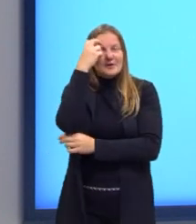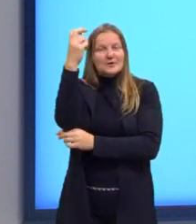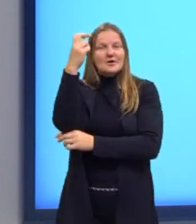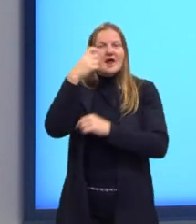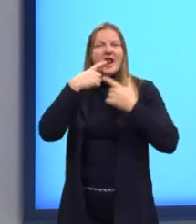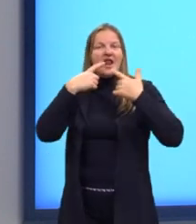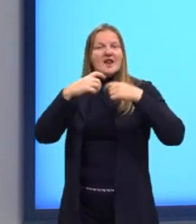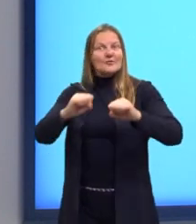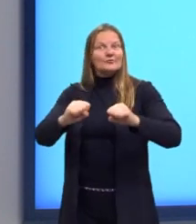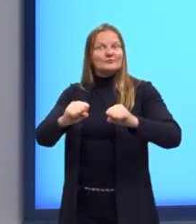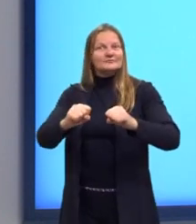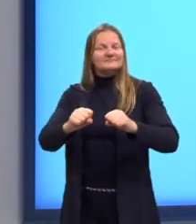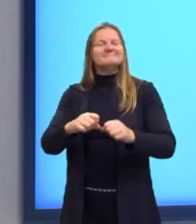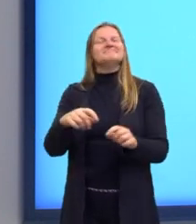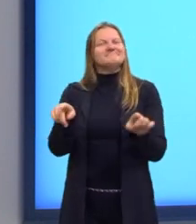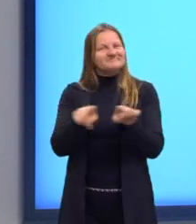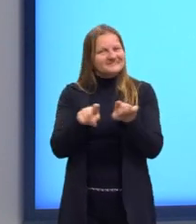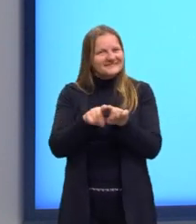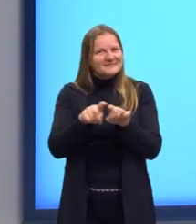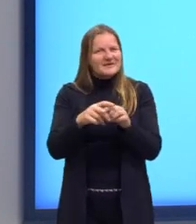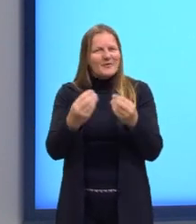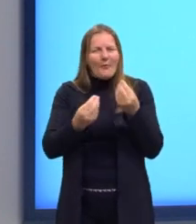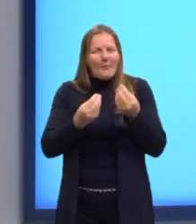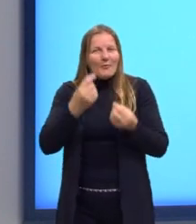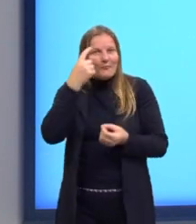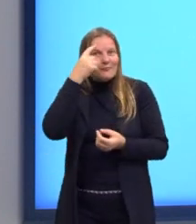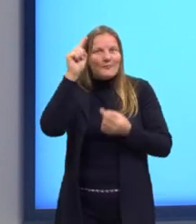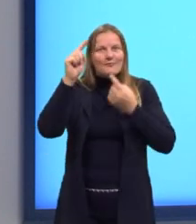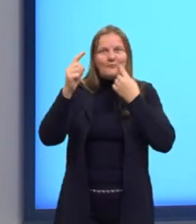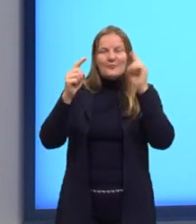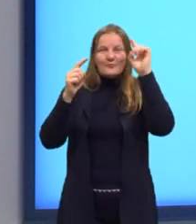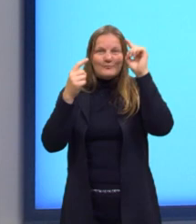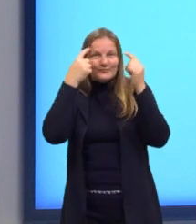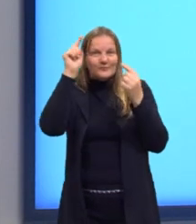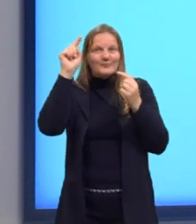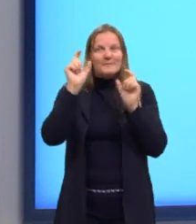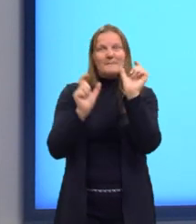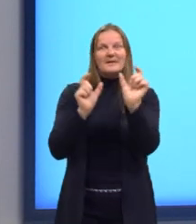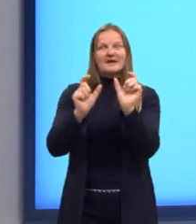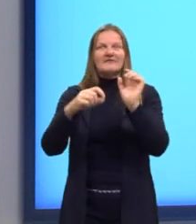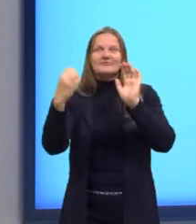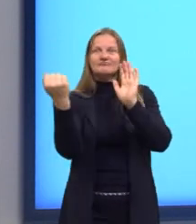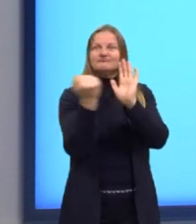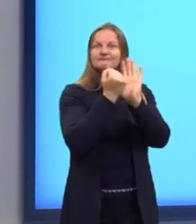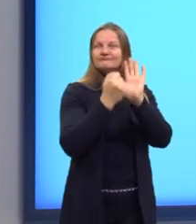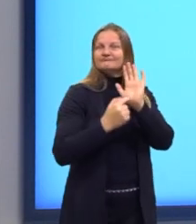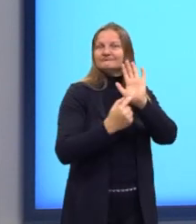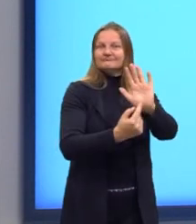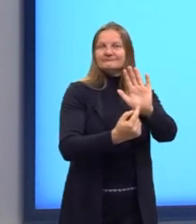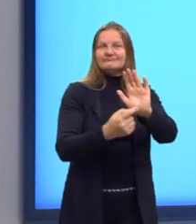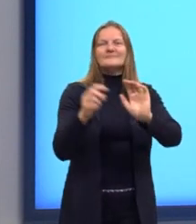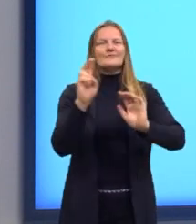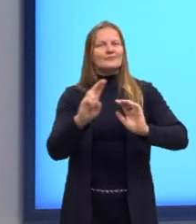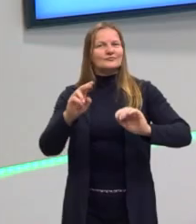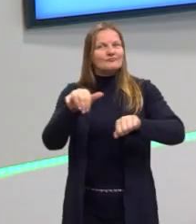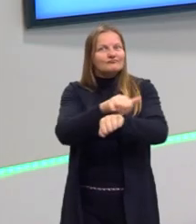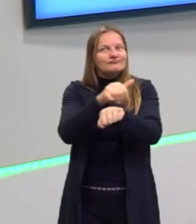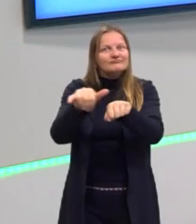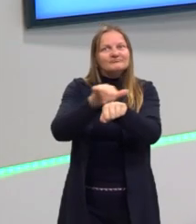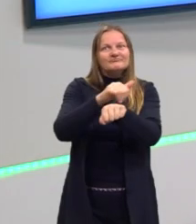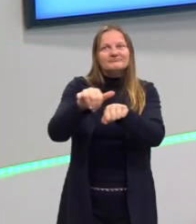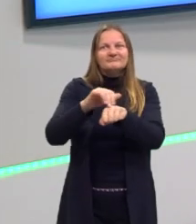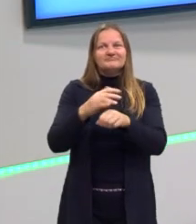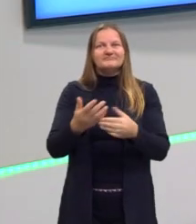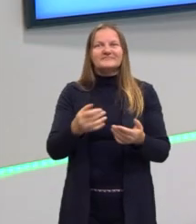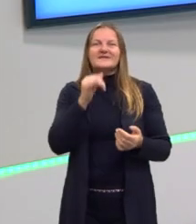linguística. Que tem a ver com lidar criativamente com as palavras e os símbolos. Então, aqui a gente tem